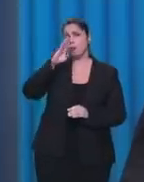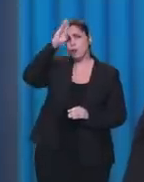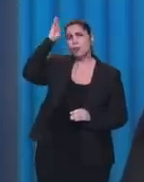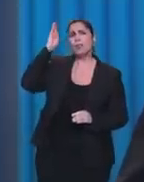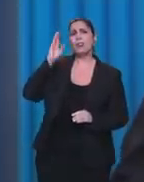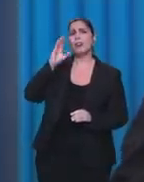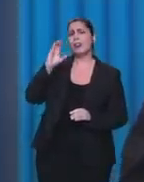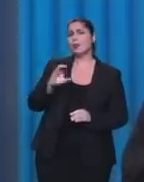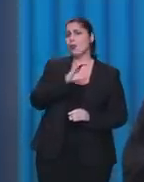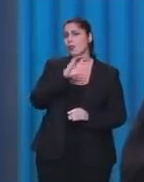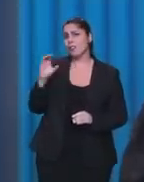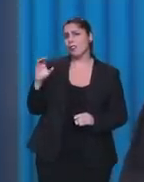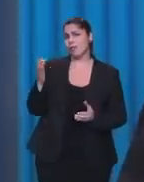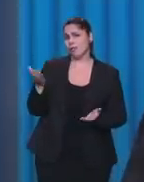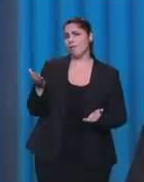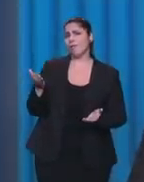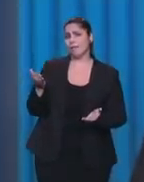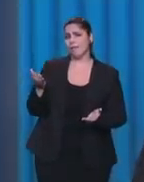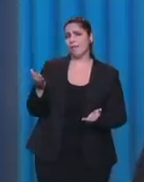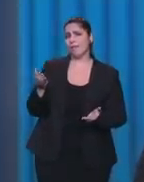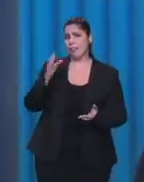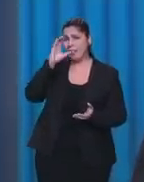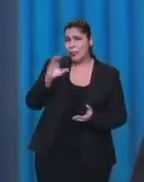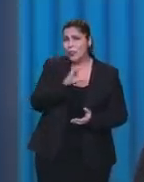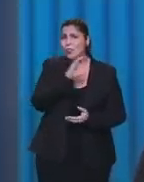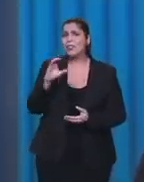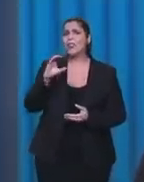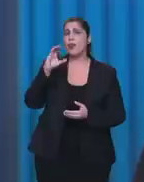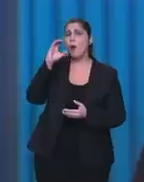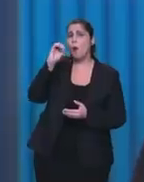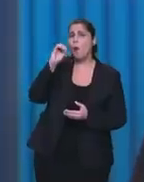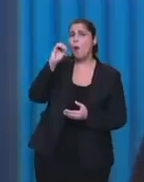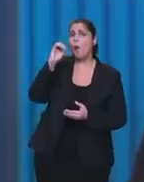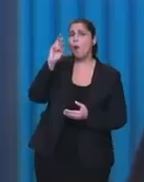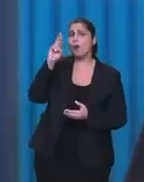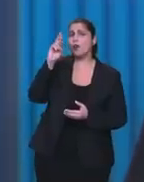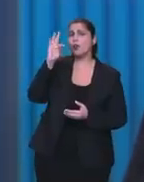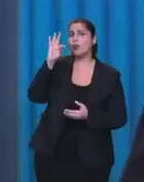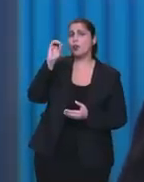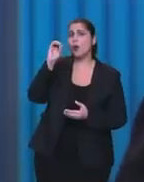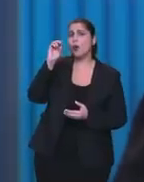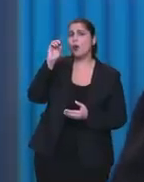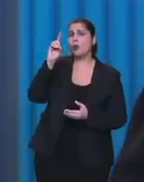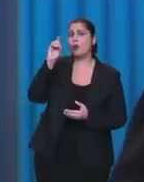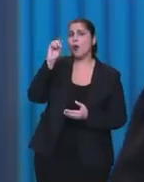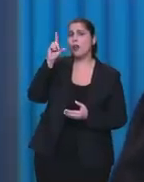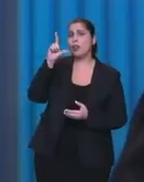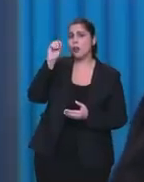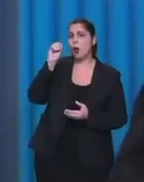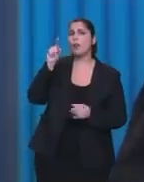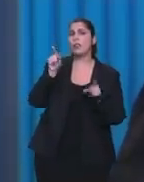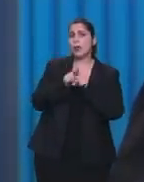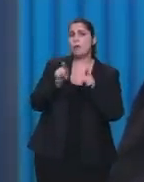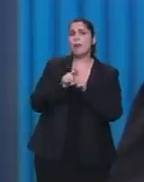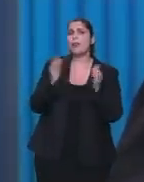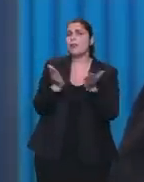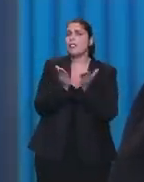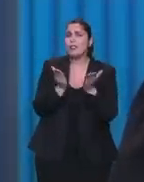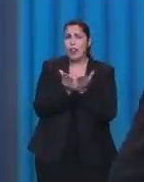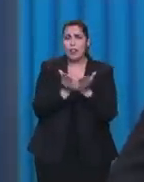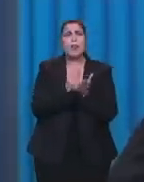católicos romanos, católicos ortodoxos e evangélicos. E vocês precisam conhecer mais. Estão precisando de catequese.